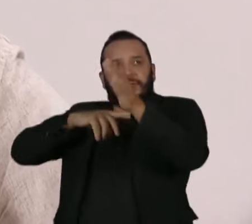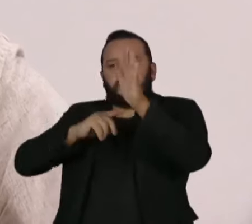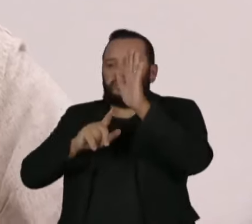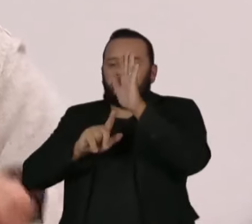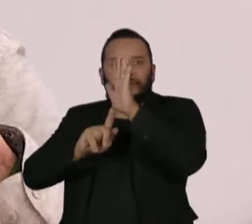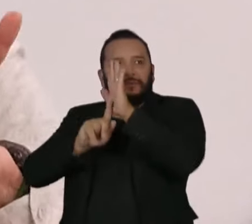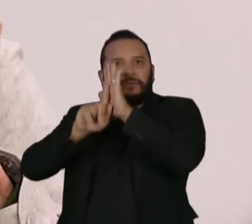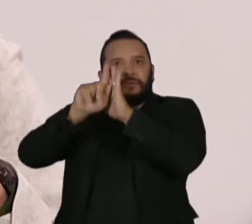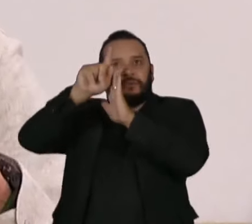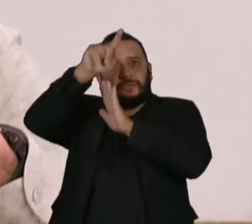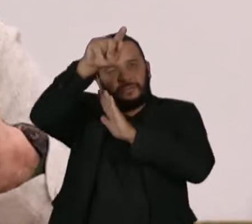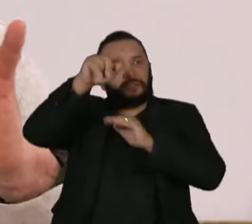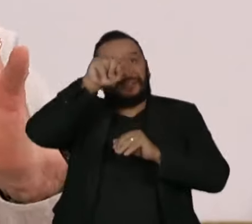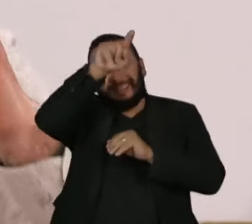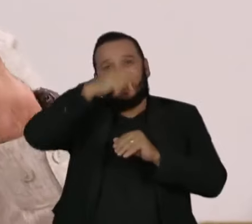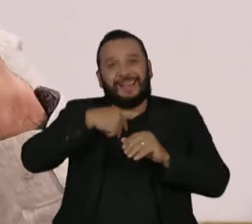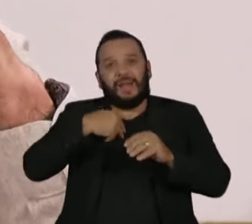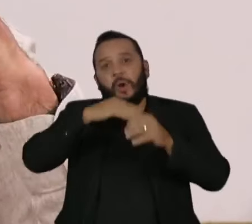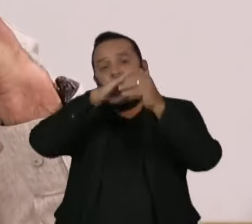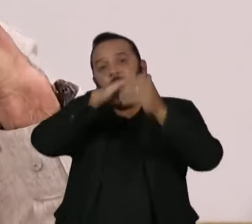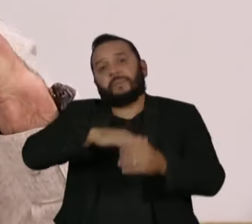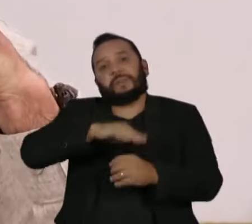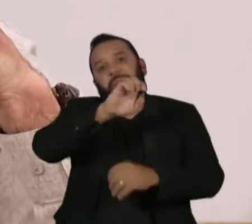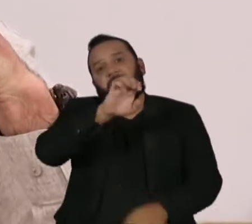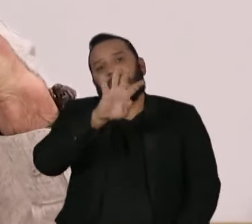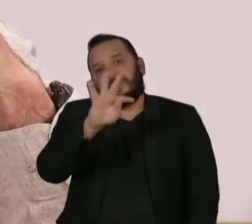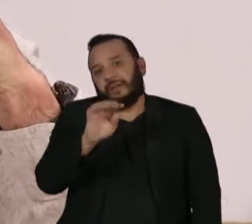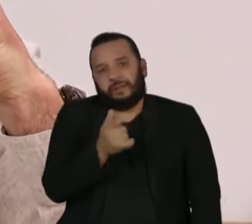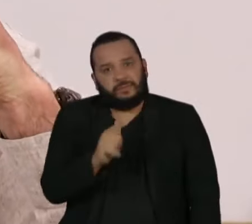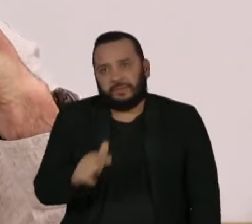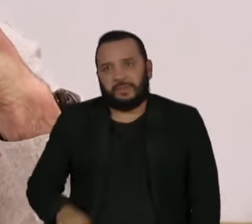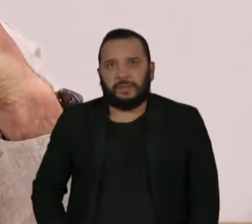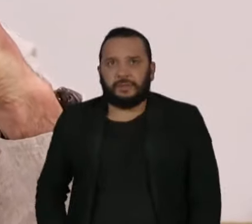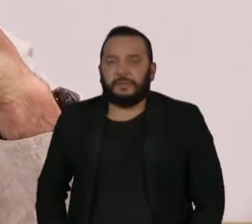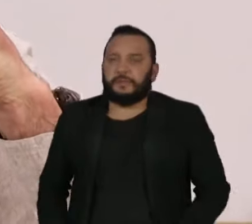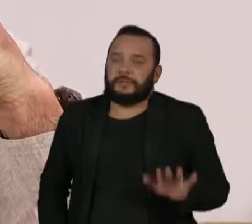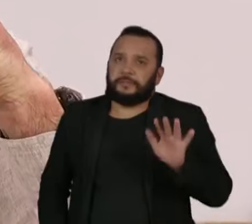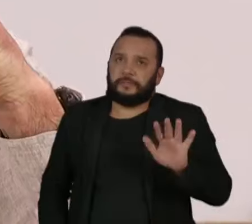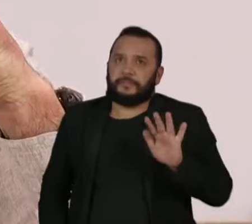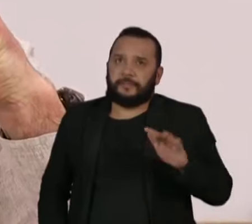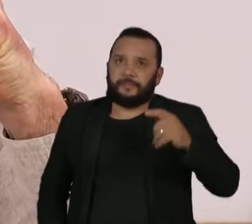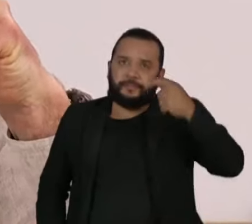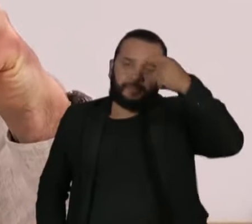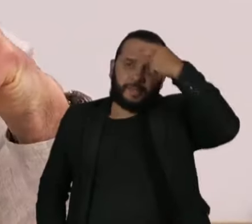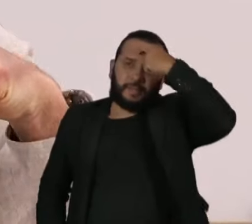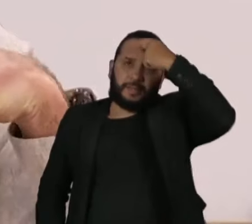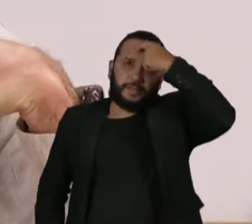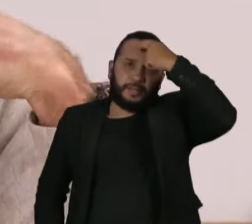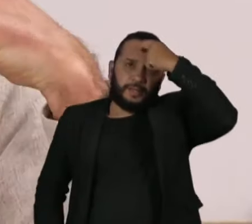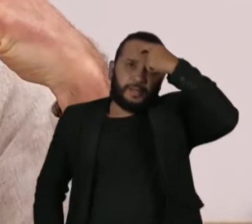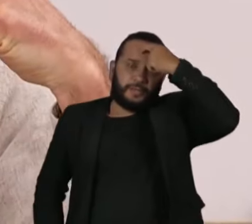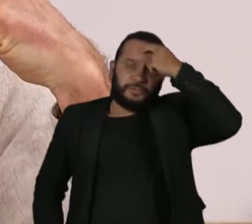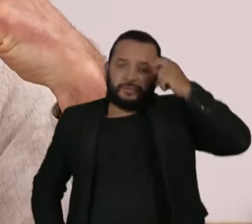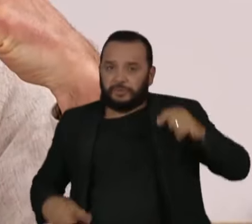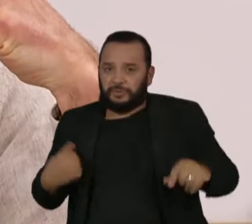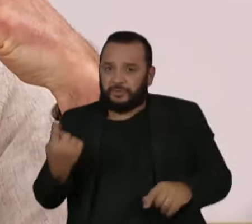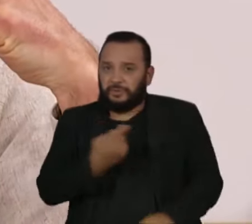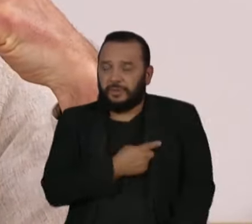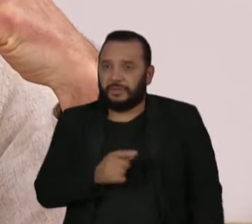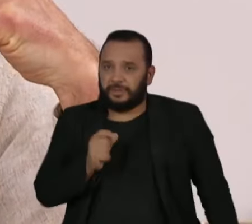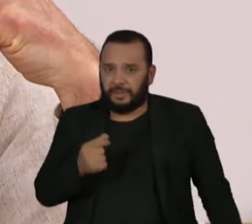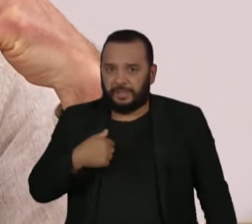marcianos. Não, mas o ponto é o seguinte, Salvador, é que a ideia, a mentalidade de que a gente vai sair daqui